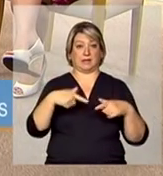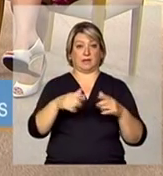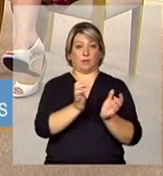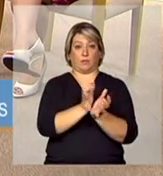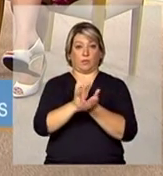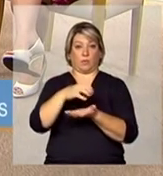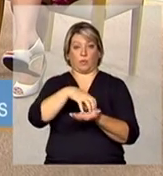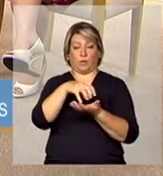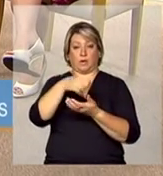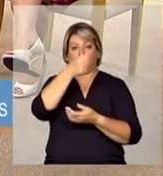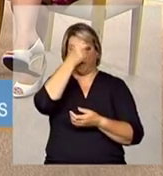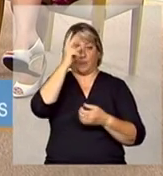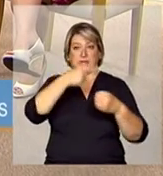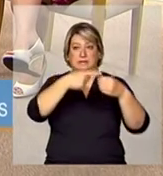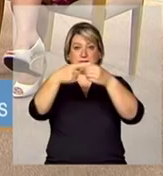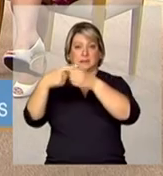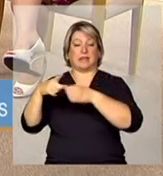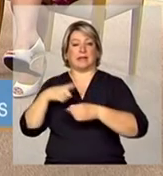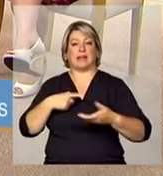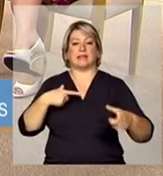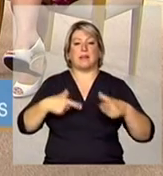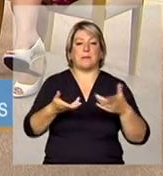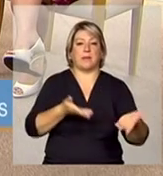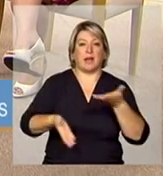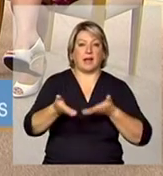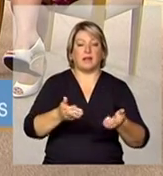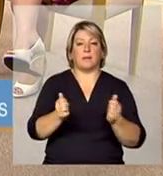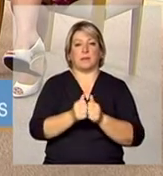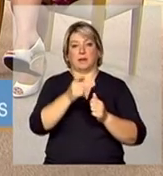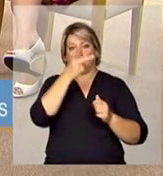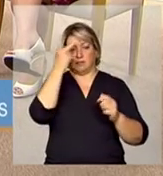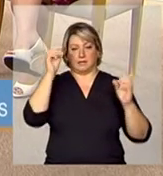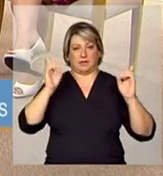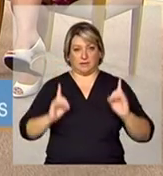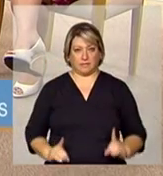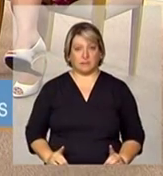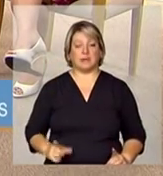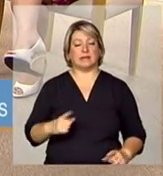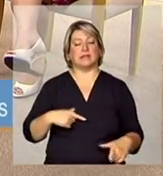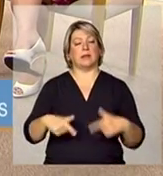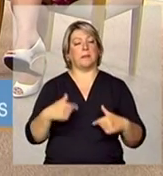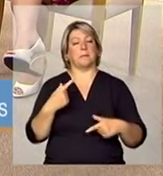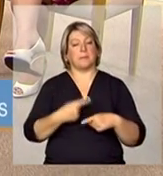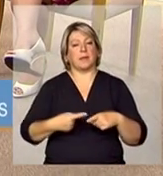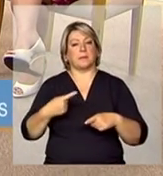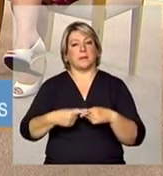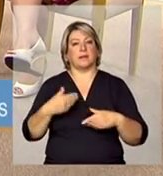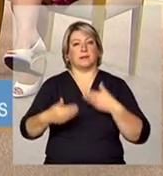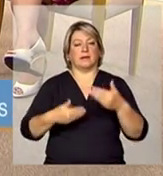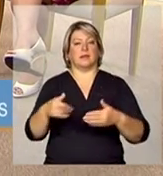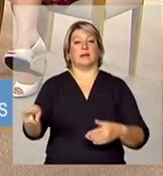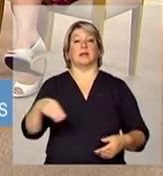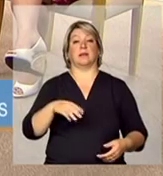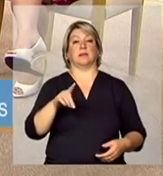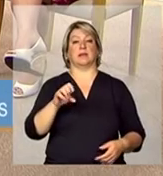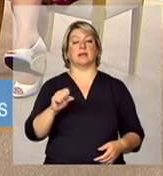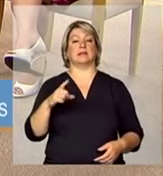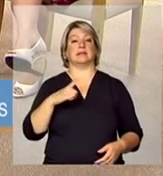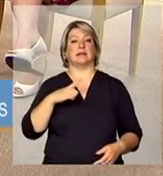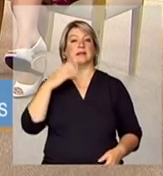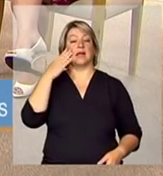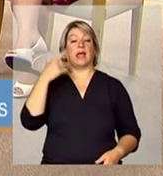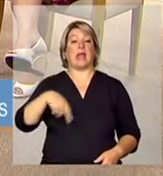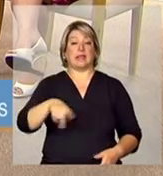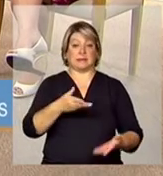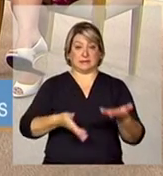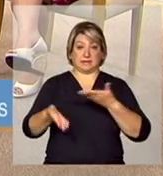trabalhando com as pessoas com deficiência que a gente vem construindo um passo a passo ou uma ideia que o Ministério tem para que esses serviços consigam chegar